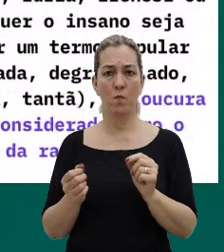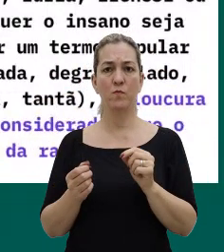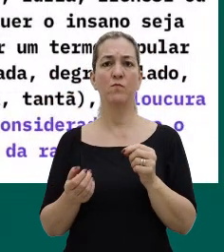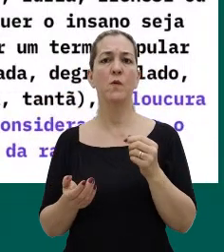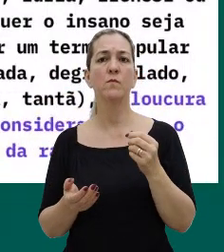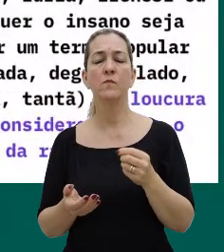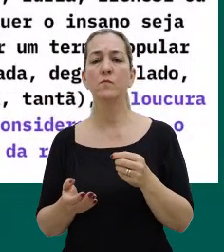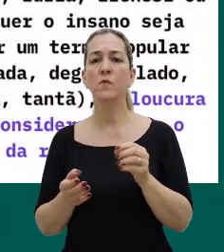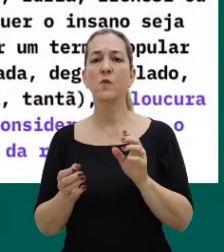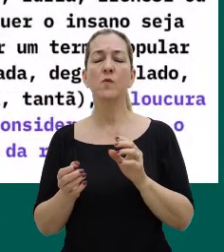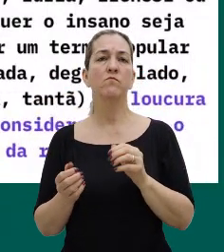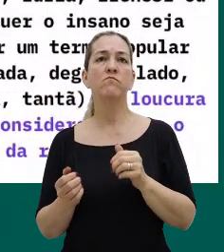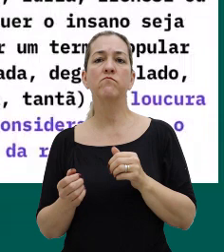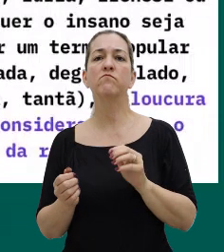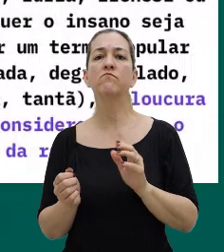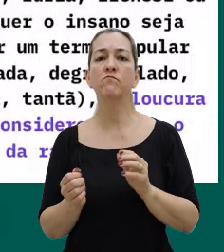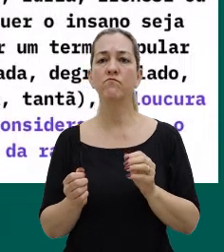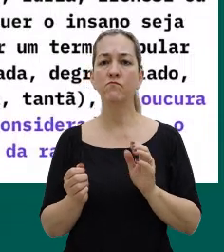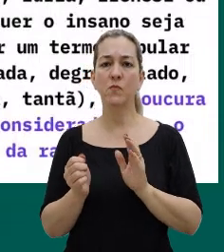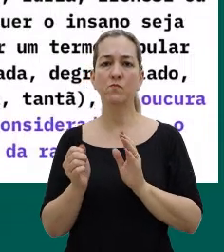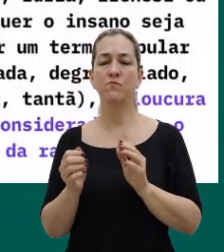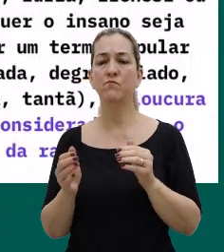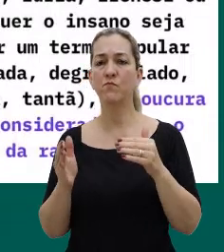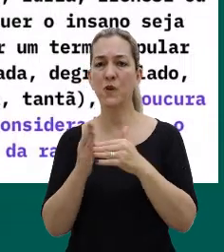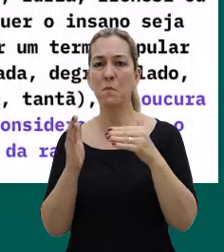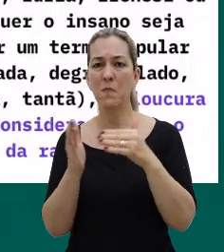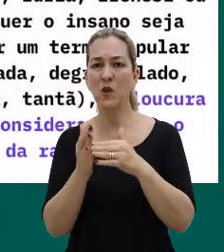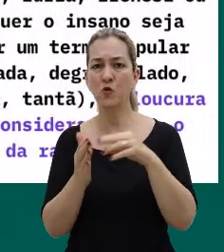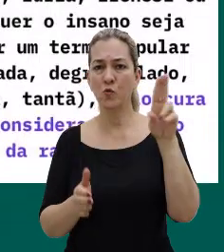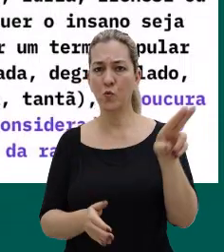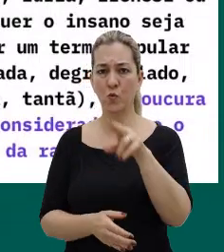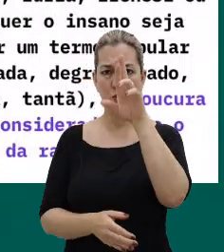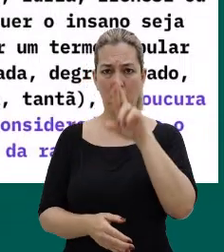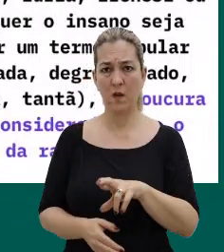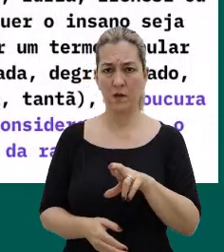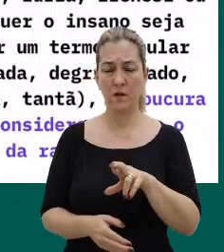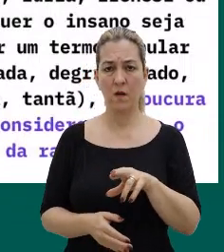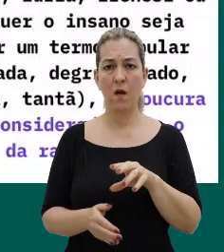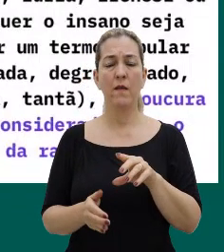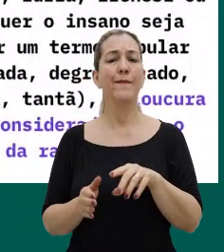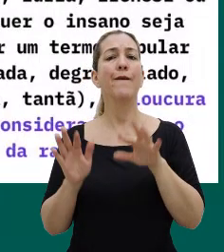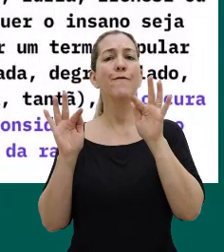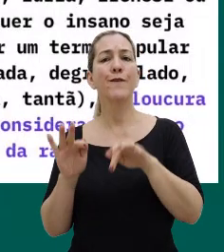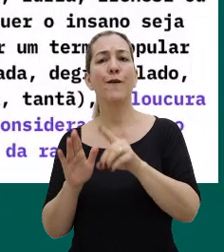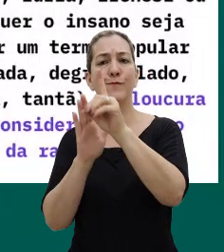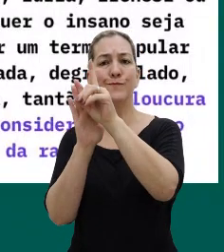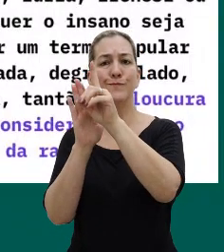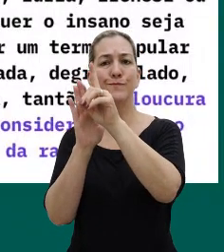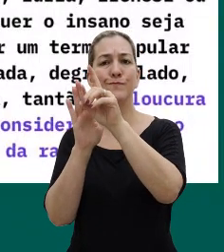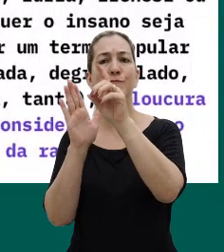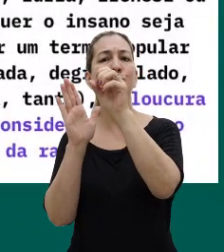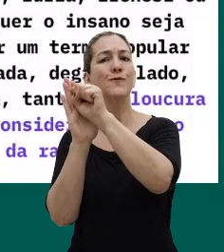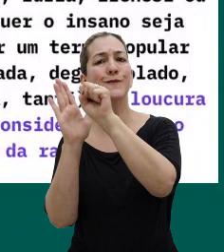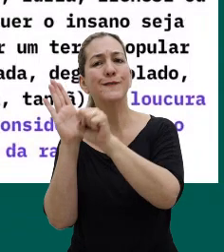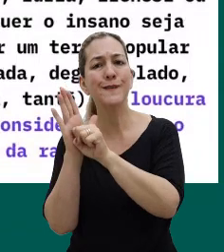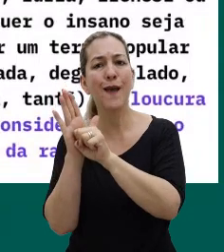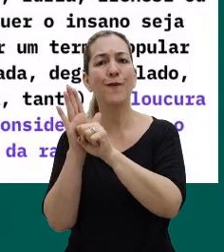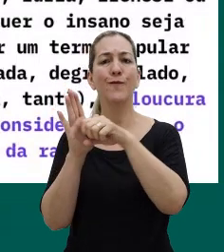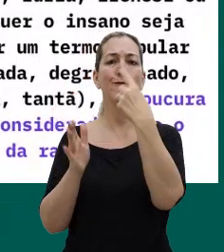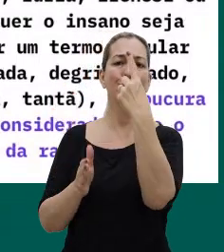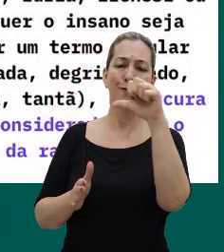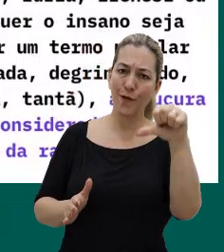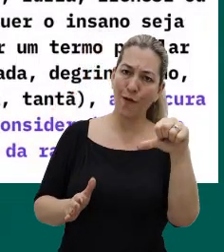da razão ou desse bom senso, né, até finais do século XIX, então, mais ou menos na época que